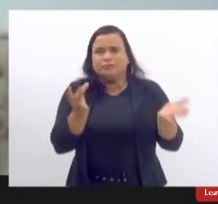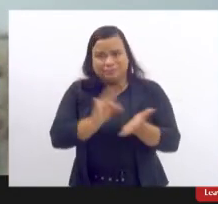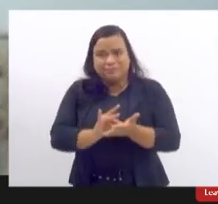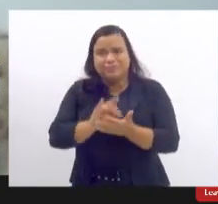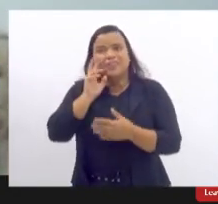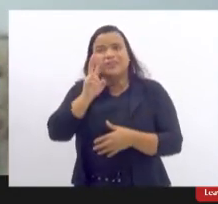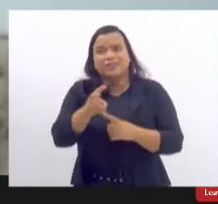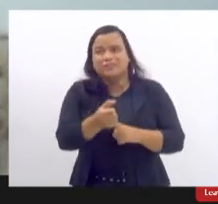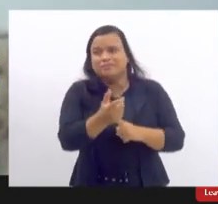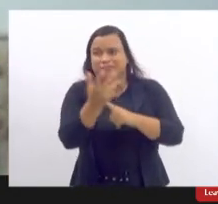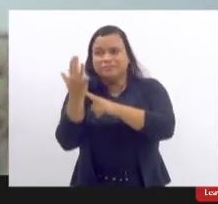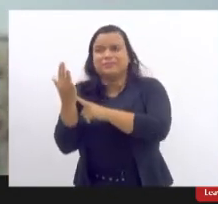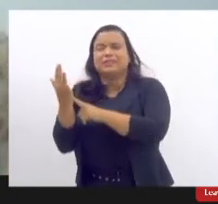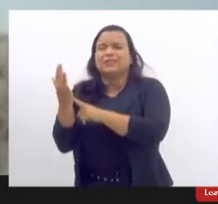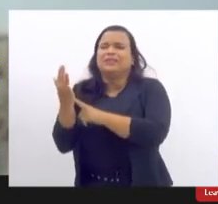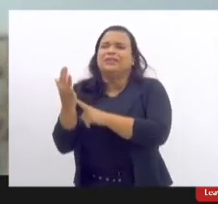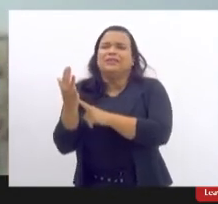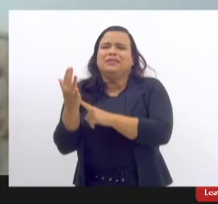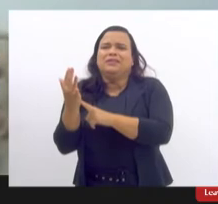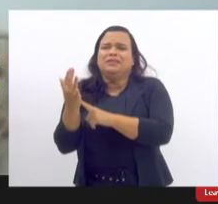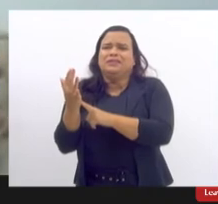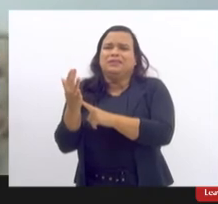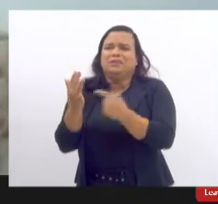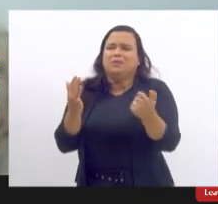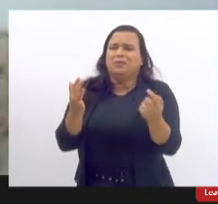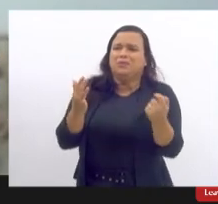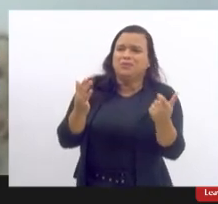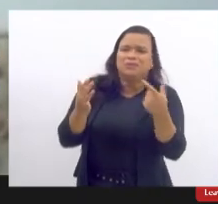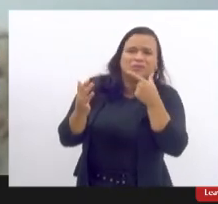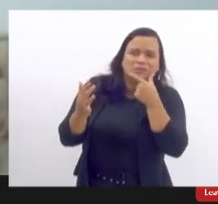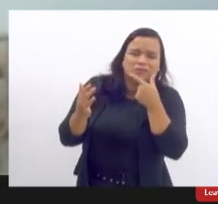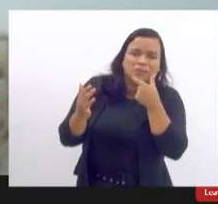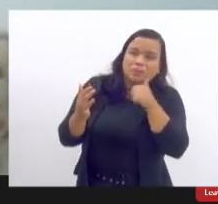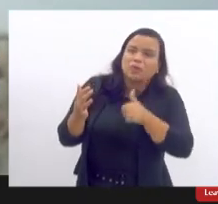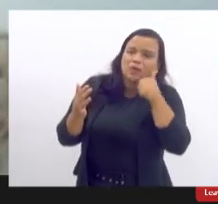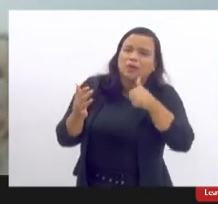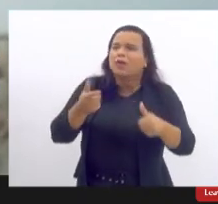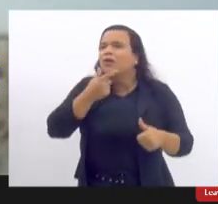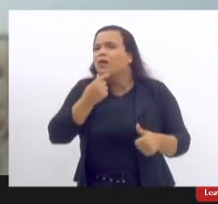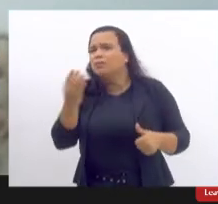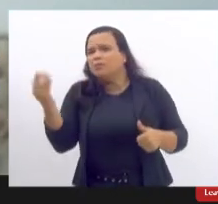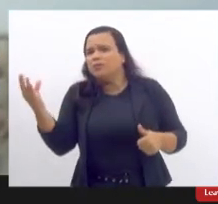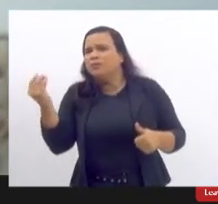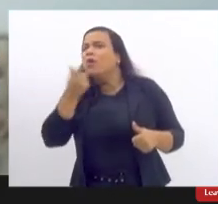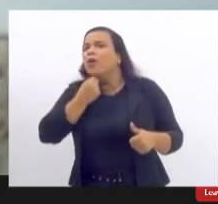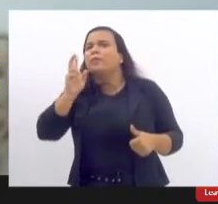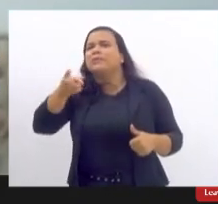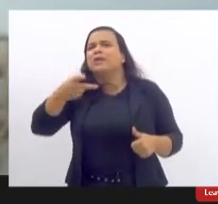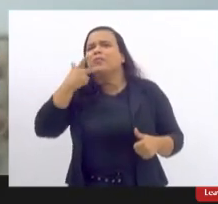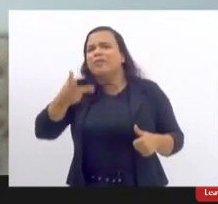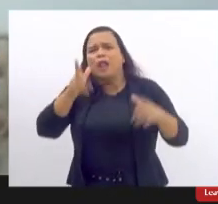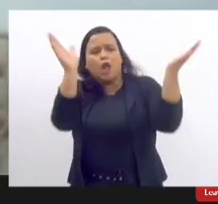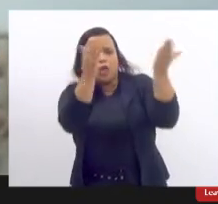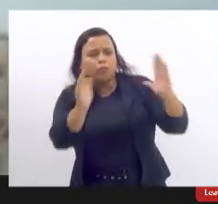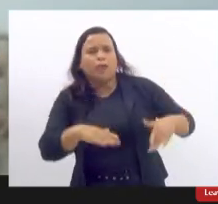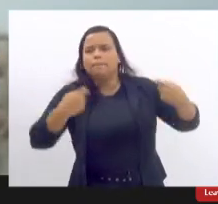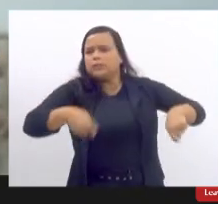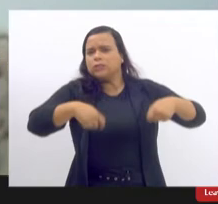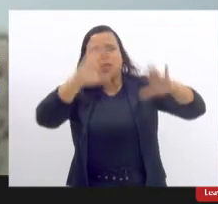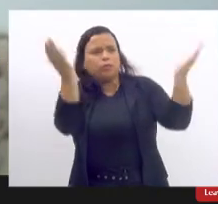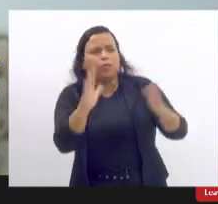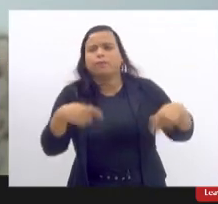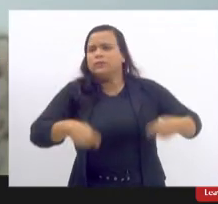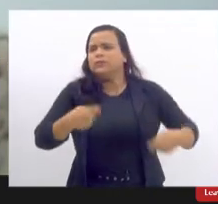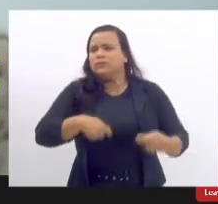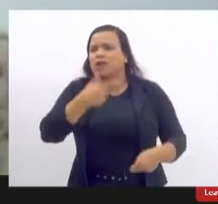você tem um dado de realidade não é curioso sejam os homens sempre dizendo para as mulheres qual corpo elas têm que ter e aí eu acho que temos